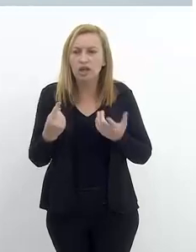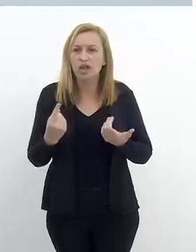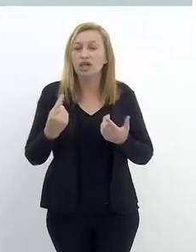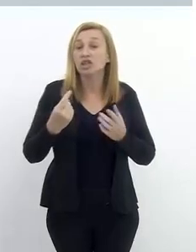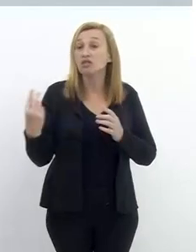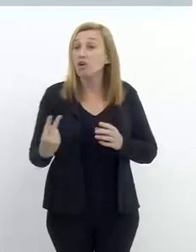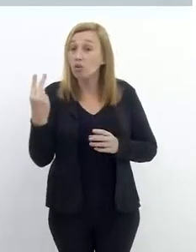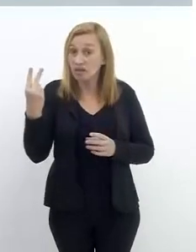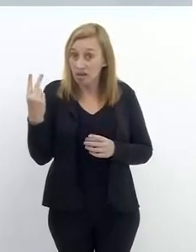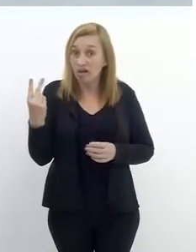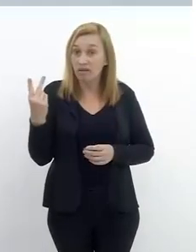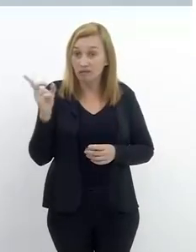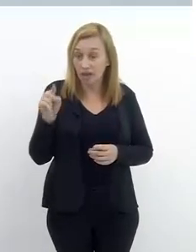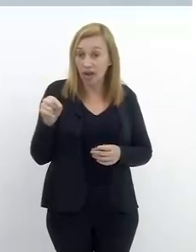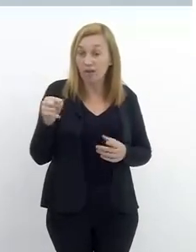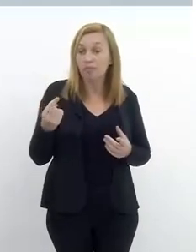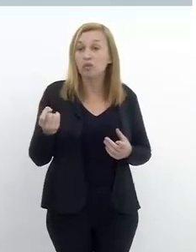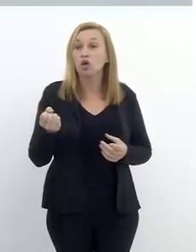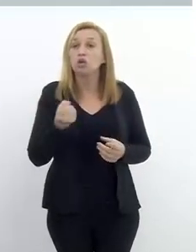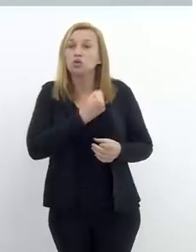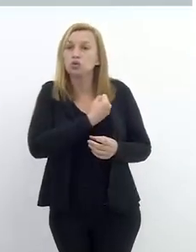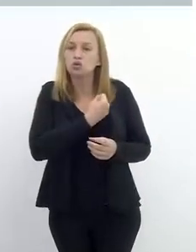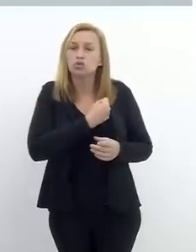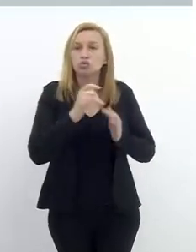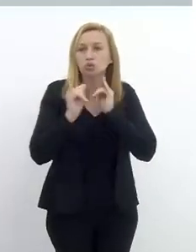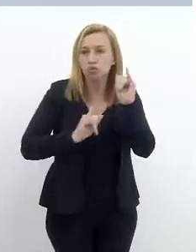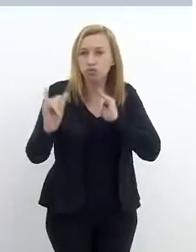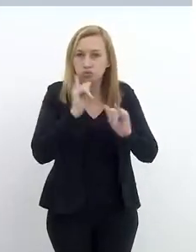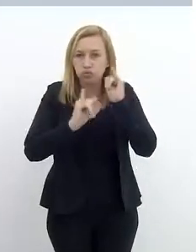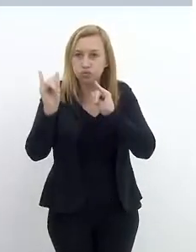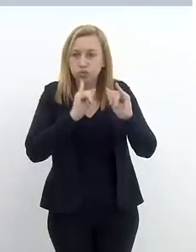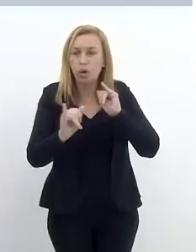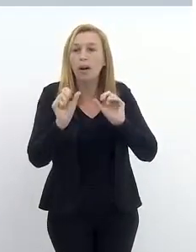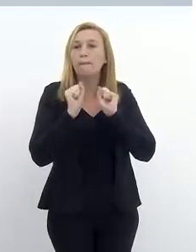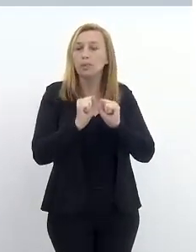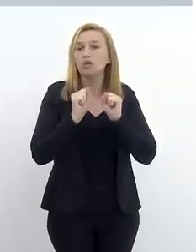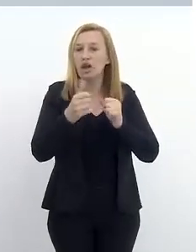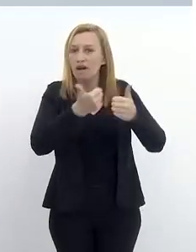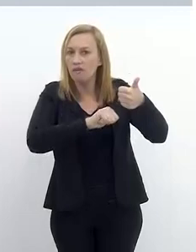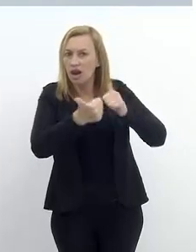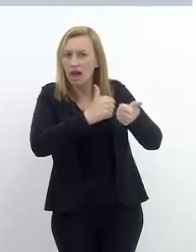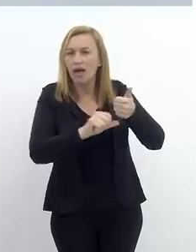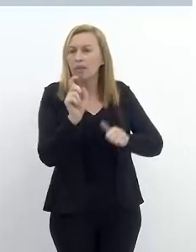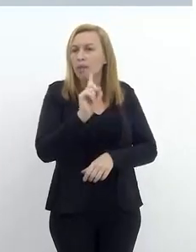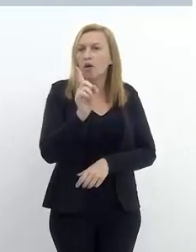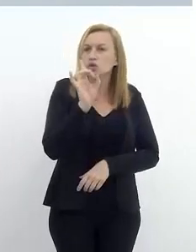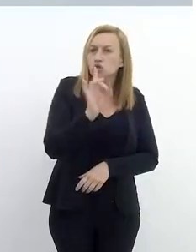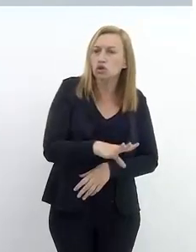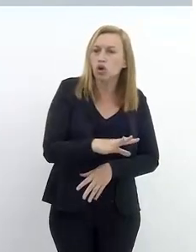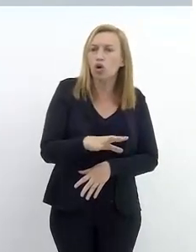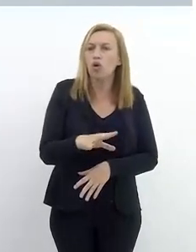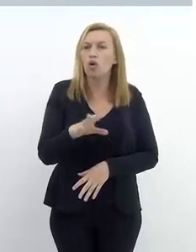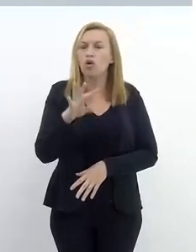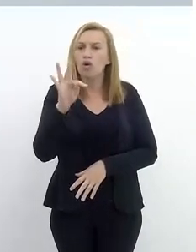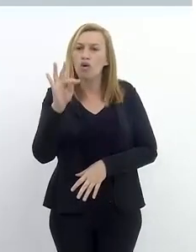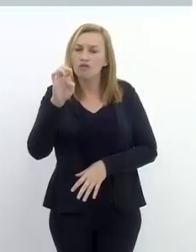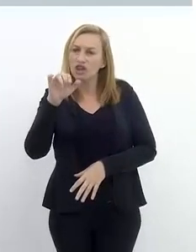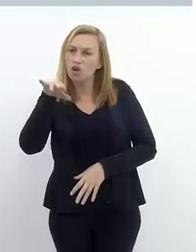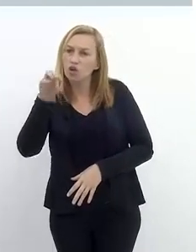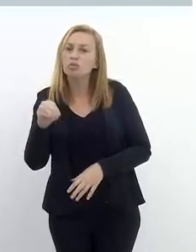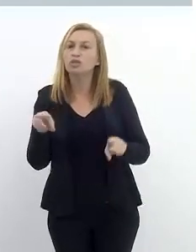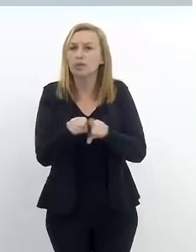dados estatísticos, a gente valorizar os dados como fonte de informação para a gente poder avaliar não só os